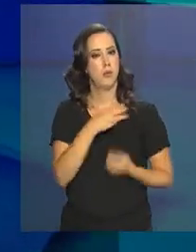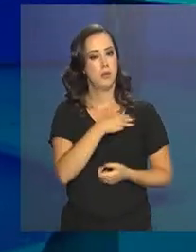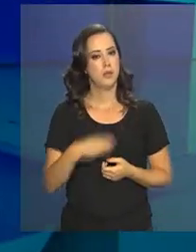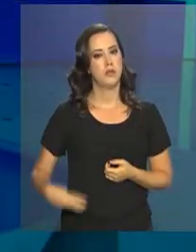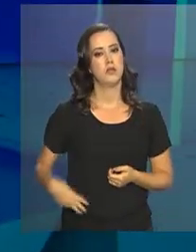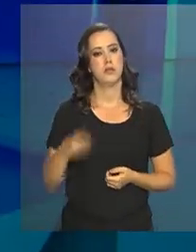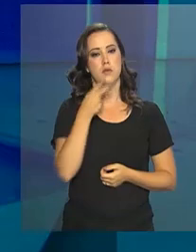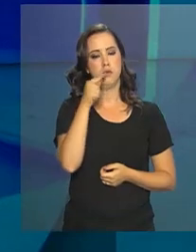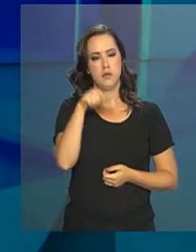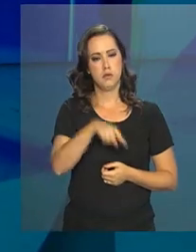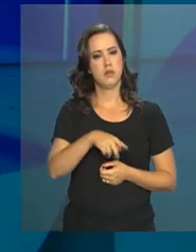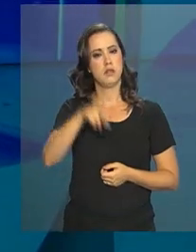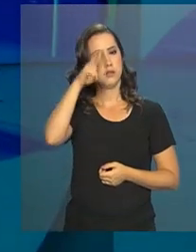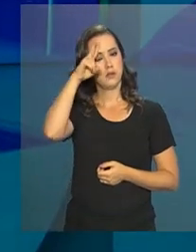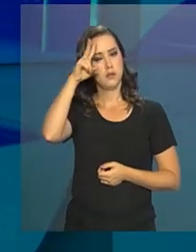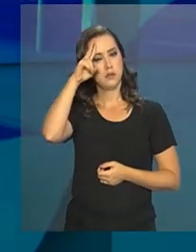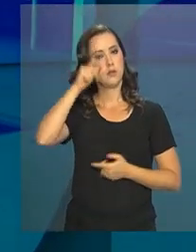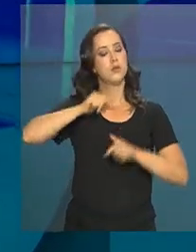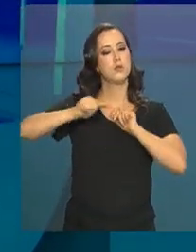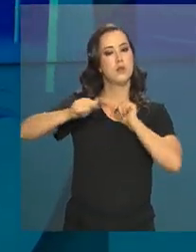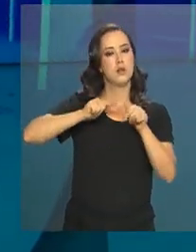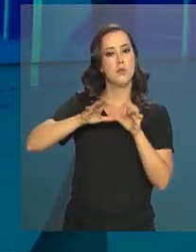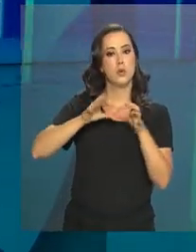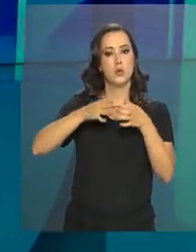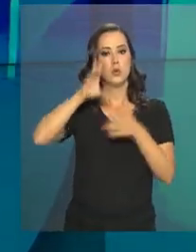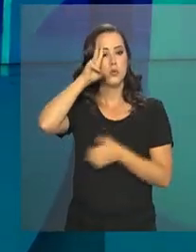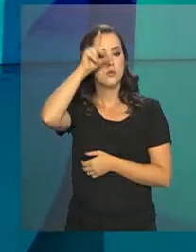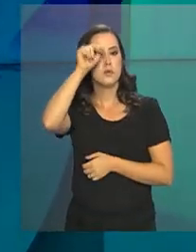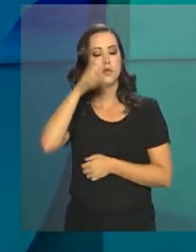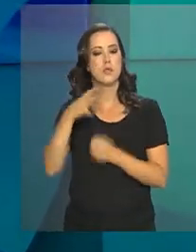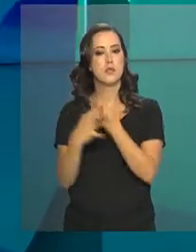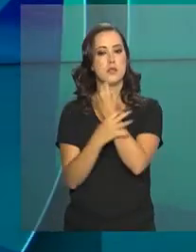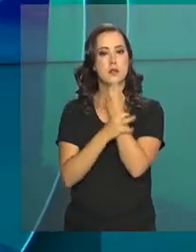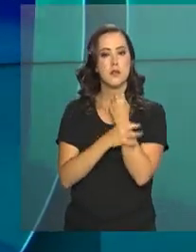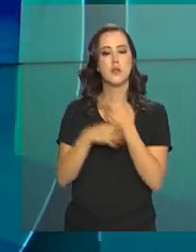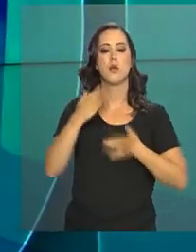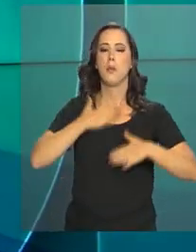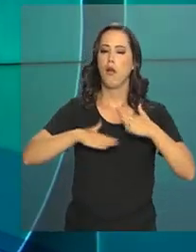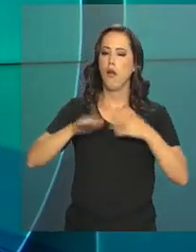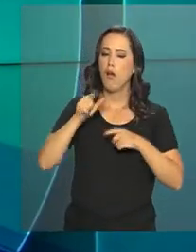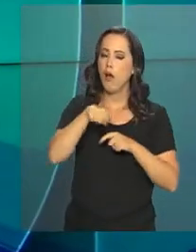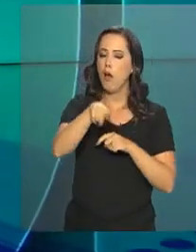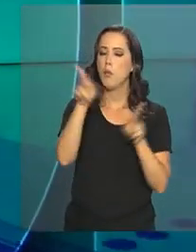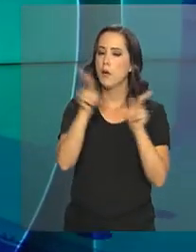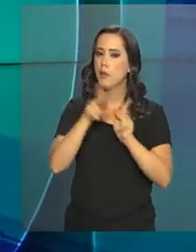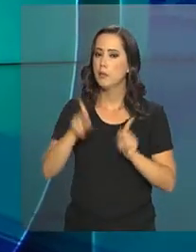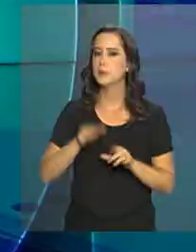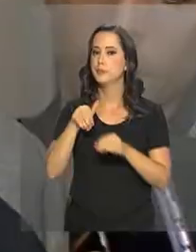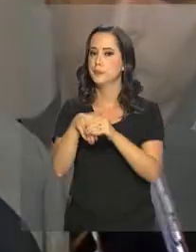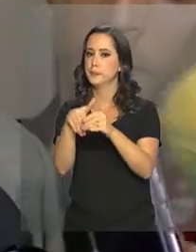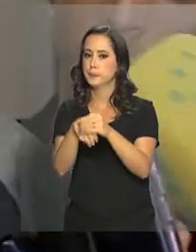nesta quinta-feira sobre o trabalho das forças de segurança para garantir a tranquilidade na votação.